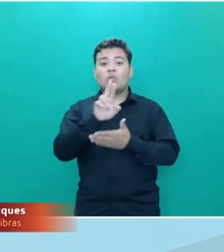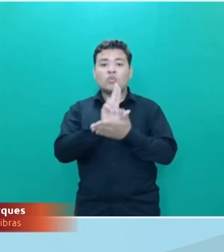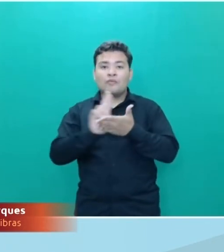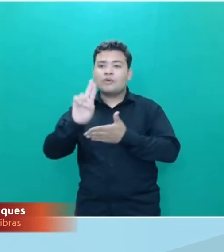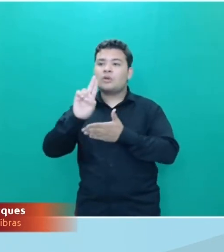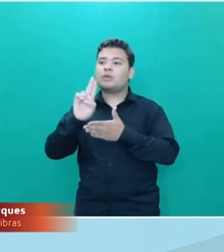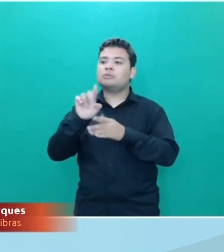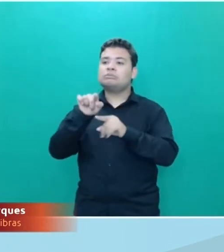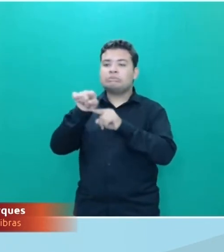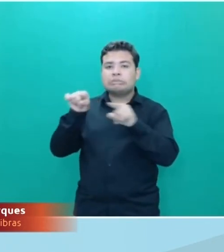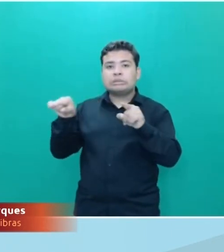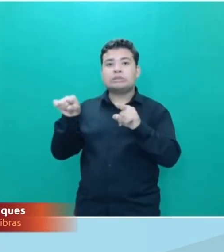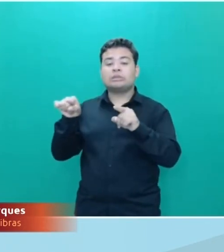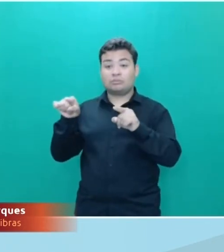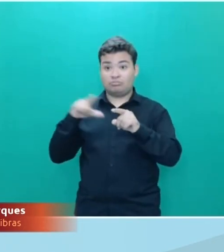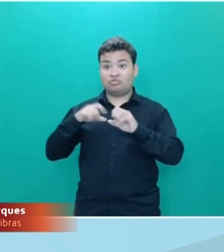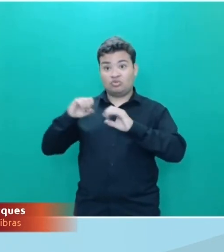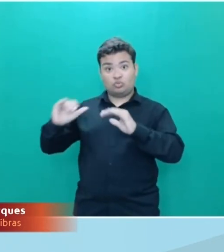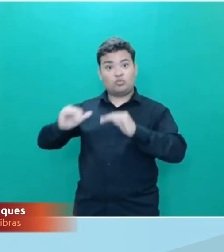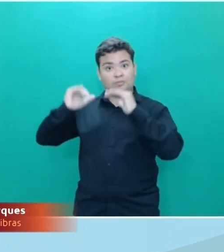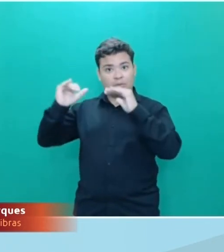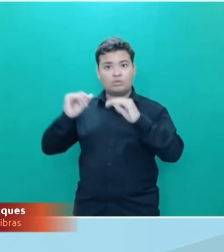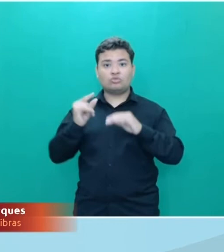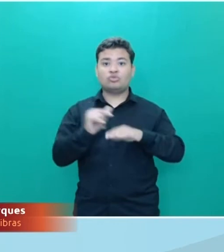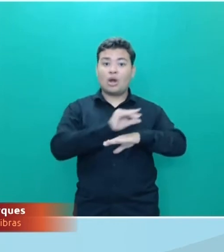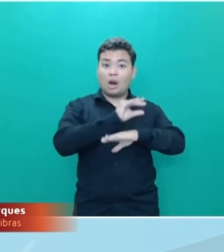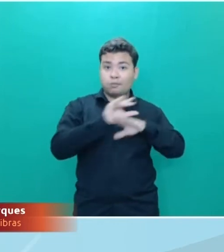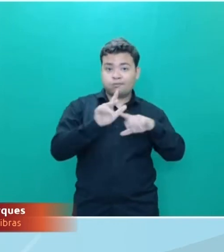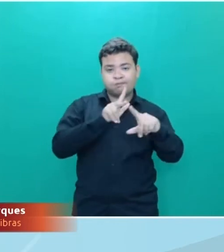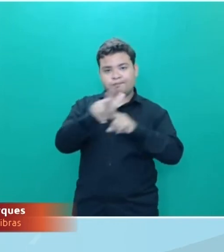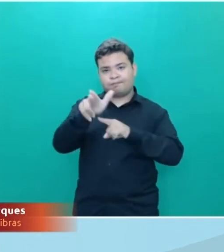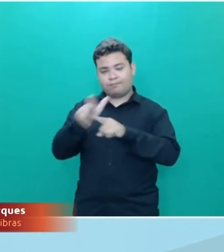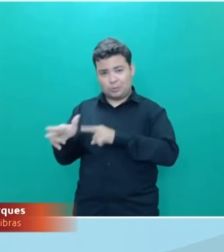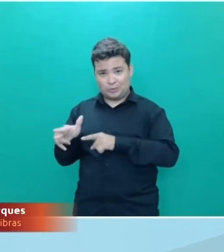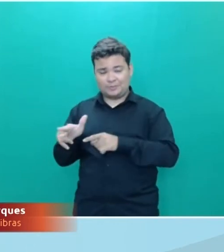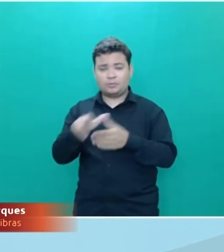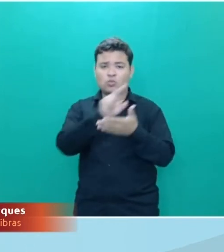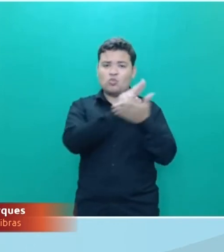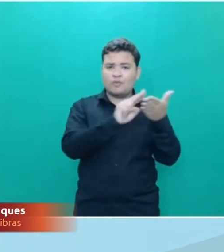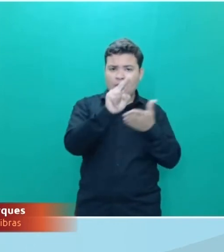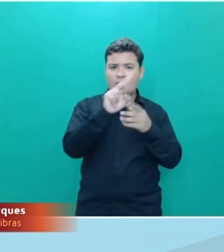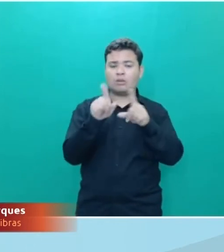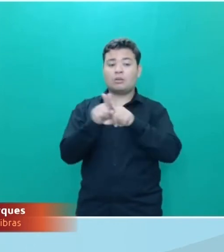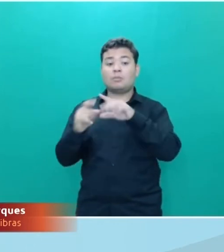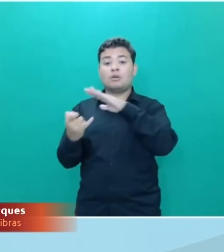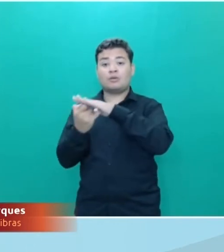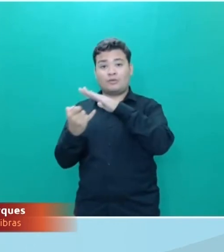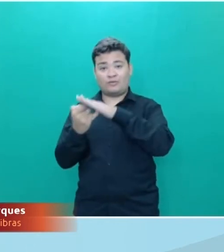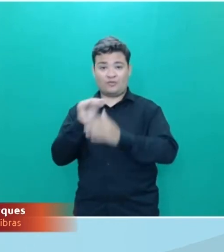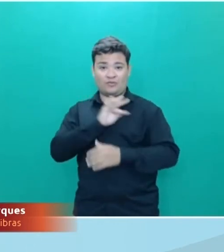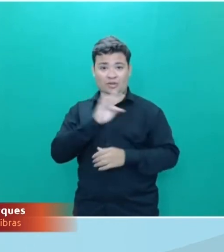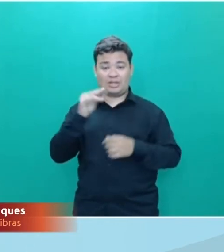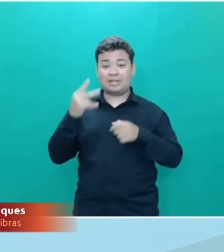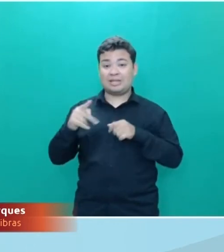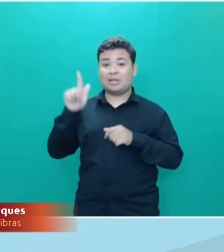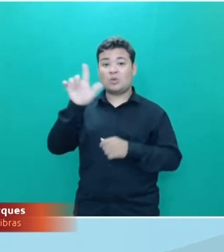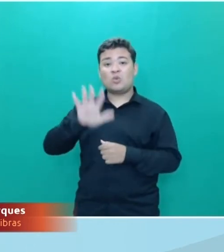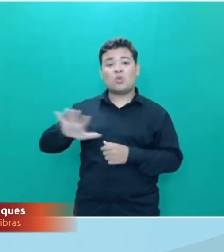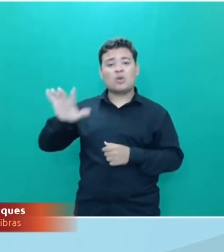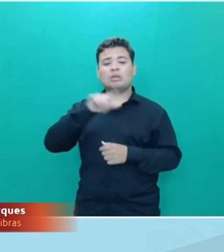superior, as universidades e institutos federais aqui do estado de Goiás afirmam que